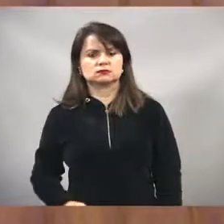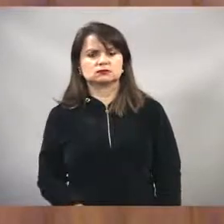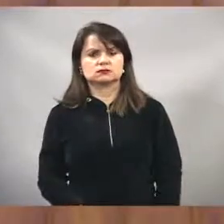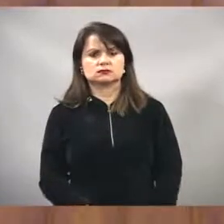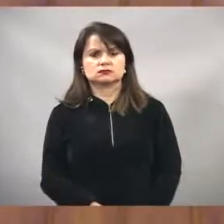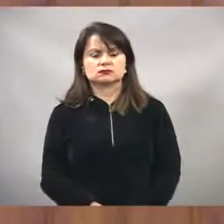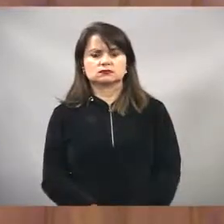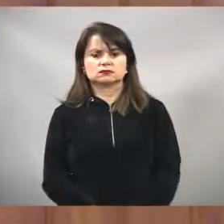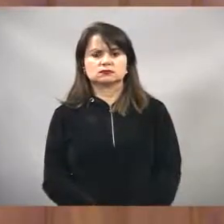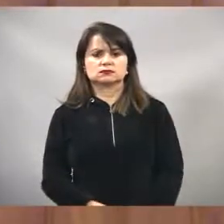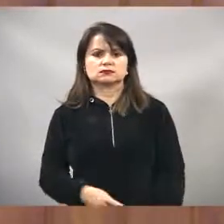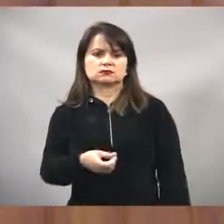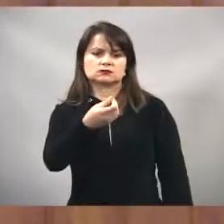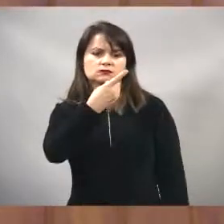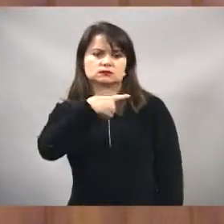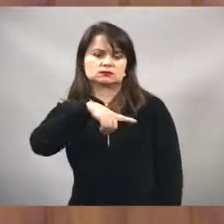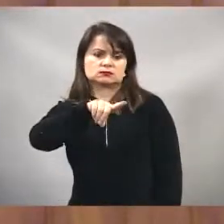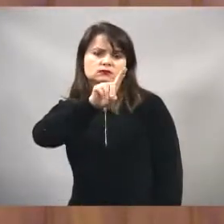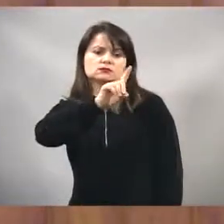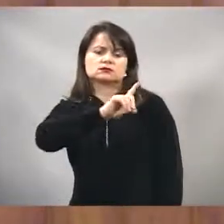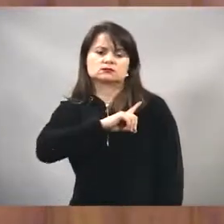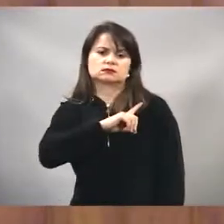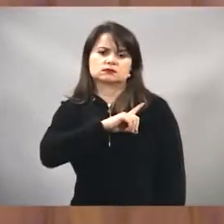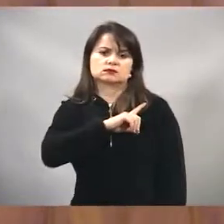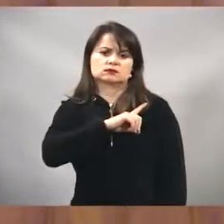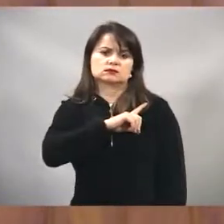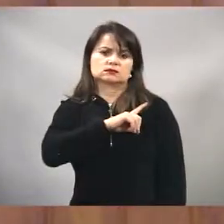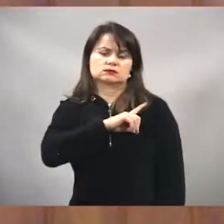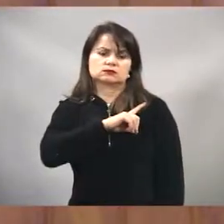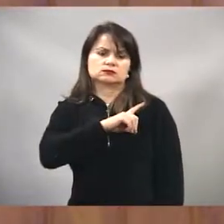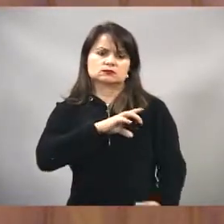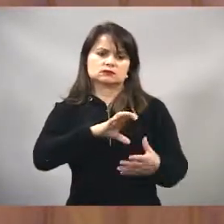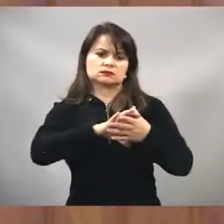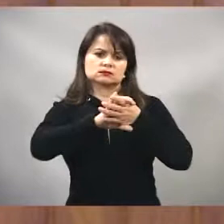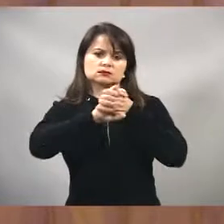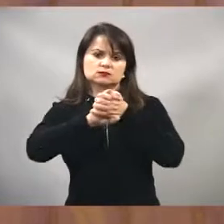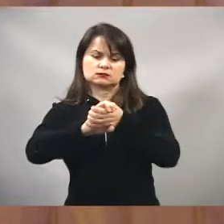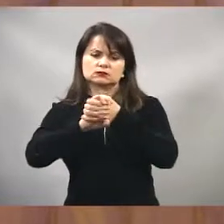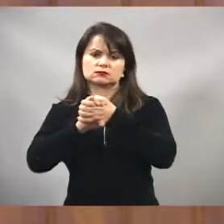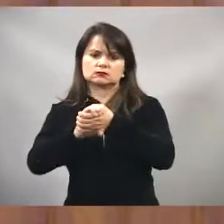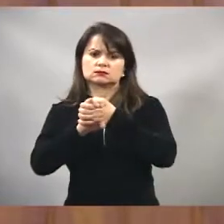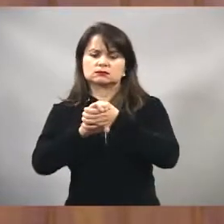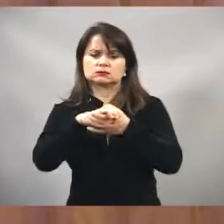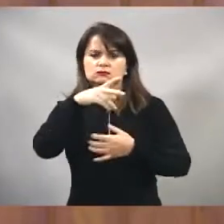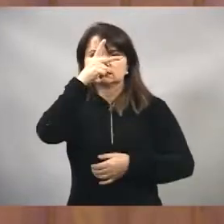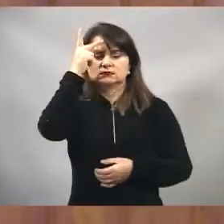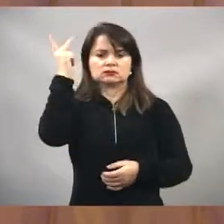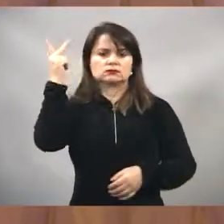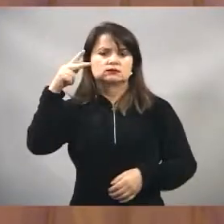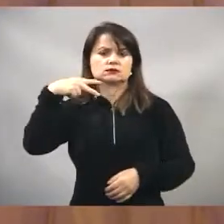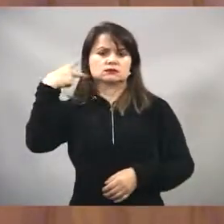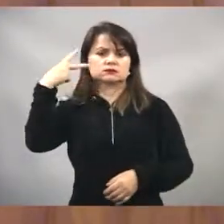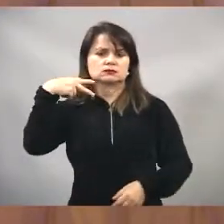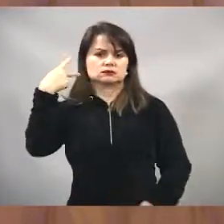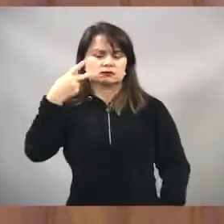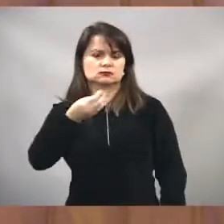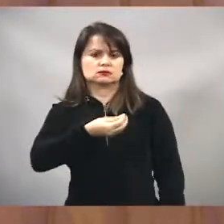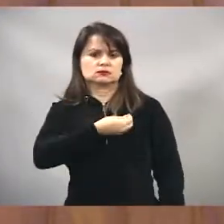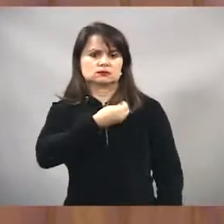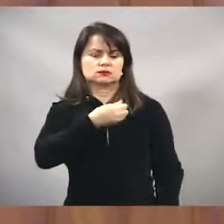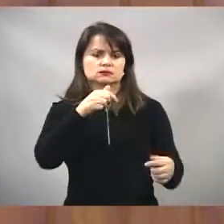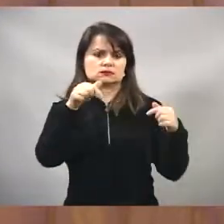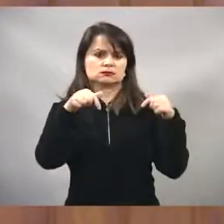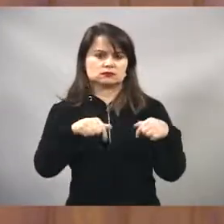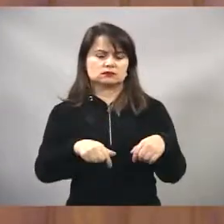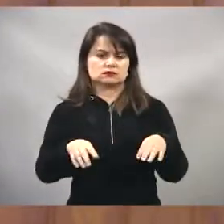Delegado doutor Wilson Damasceno, qual cumprimento os demais pares, cumprimento também todos